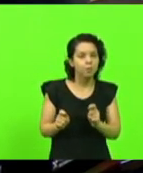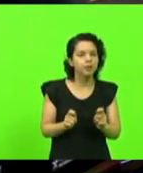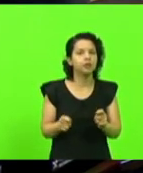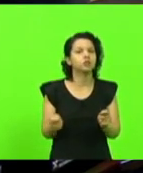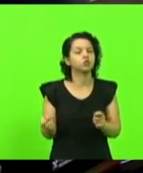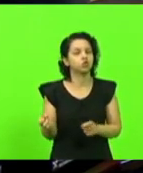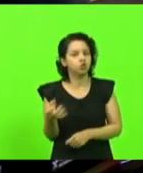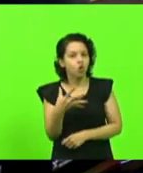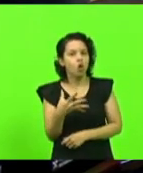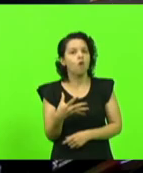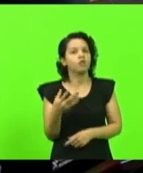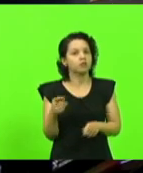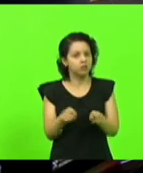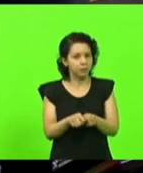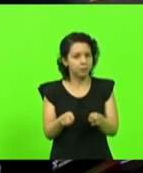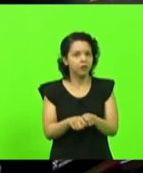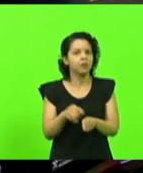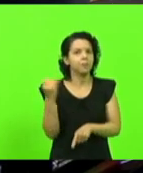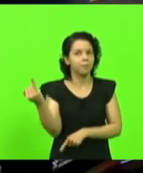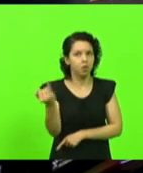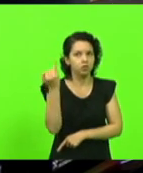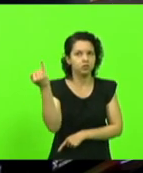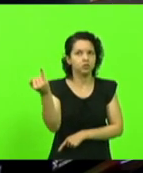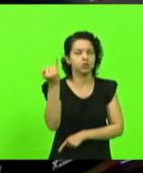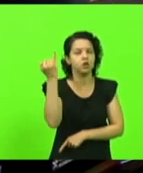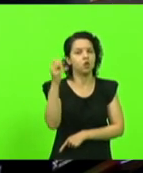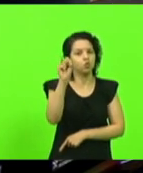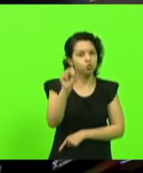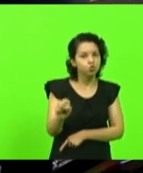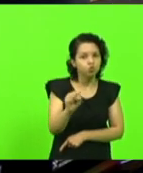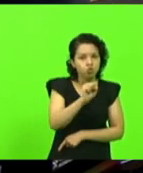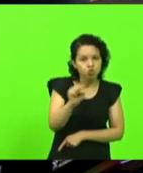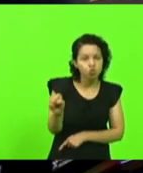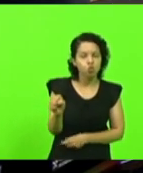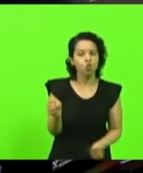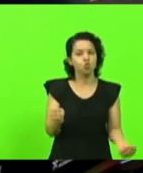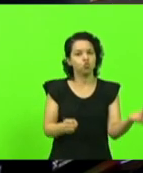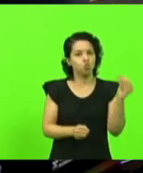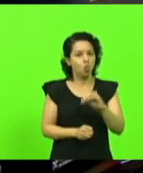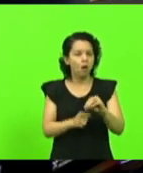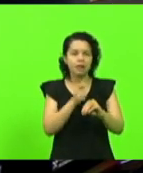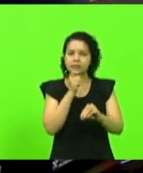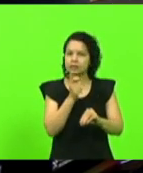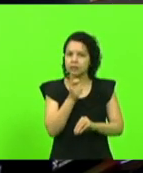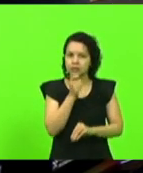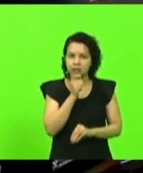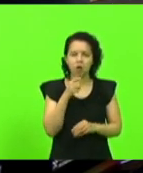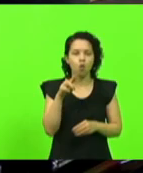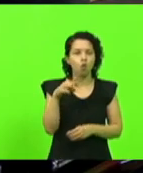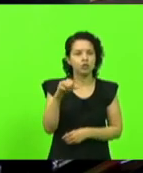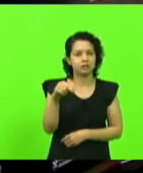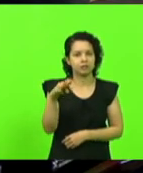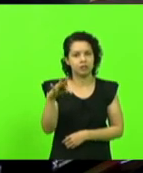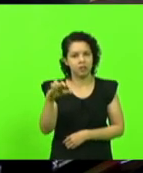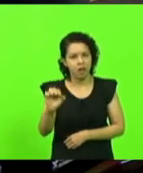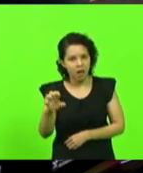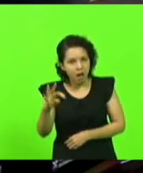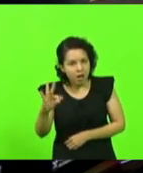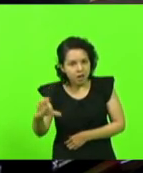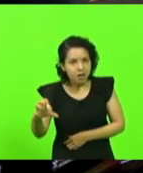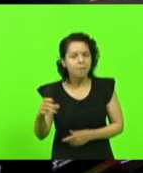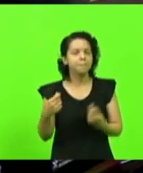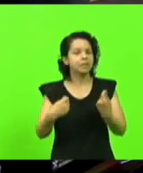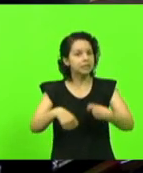ela não está incorporada ainda no SUS depende do parecer da Conitec mas é importante que a Conitec se